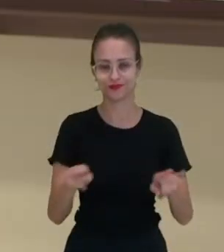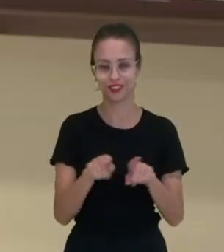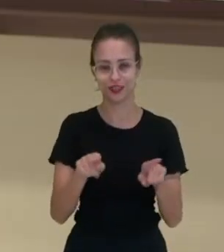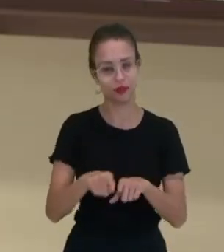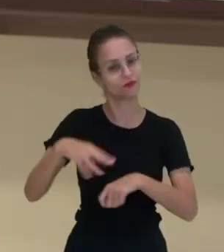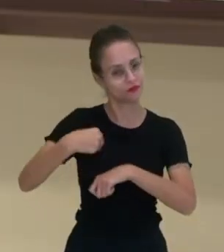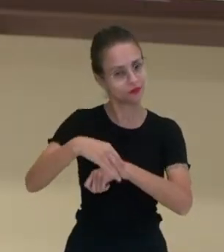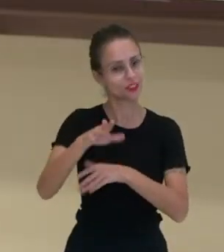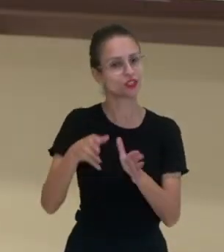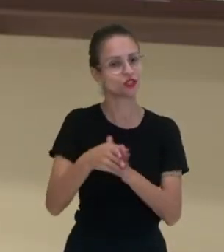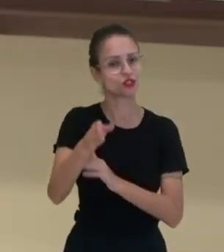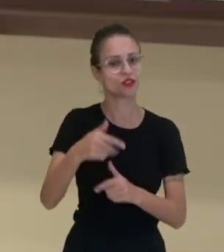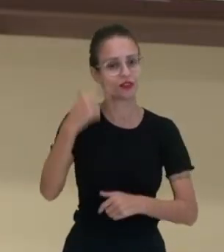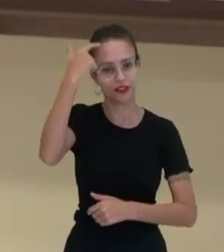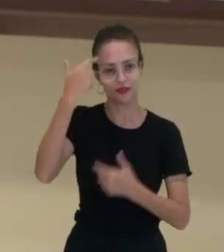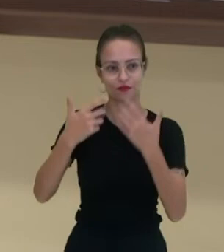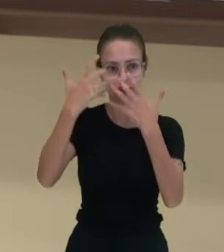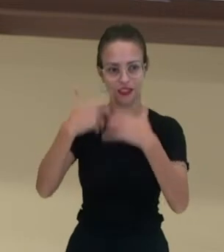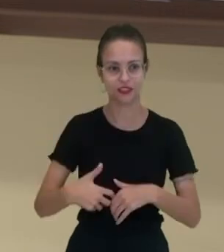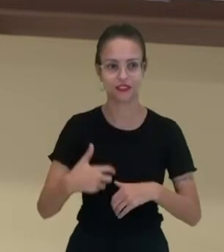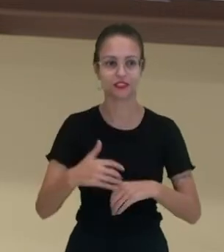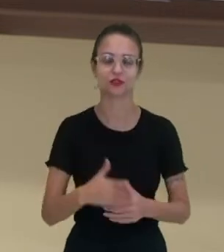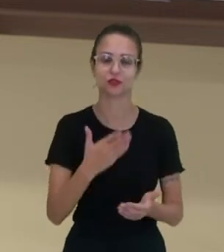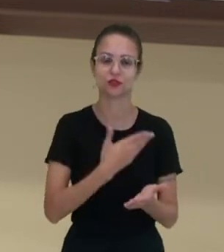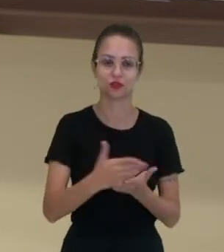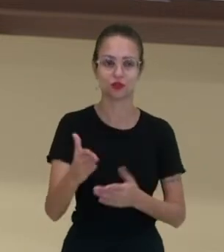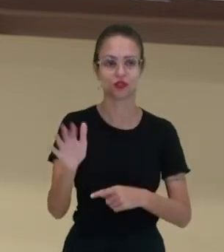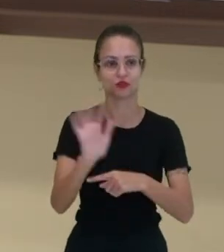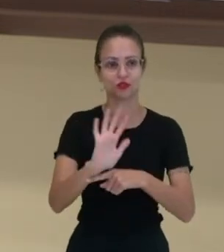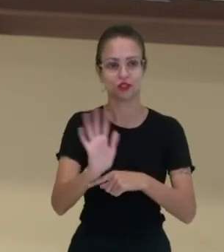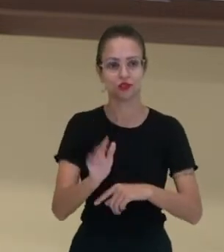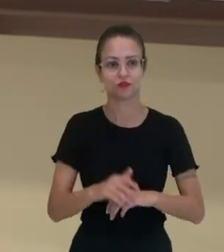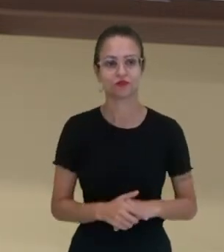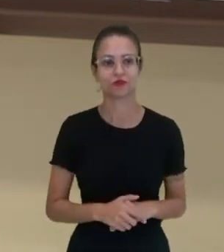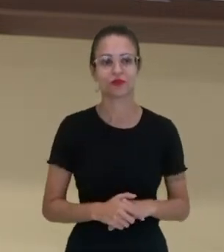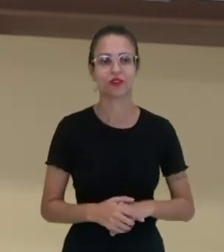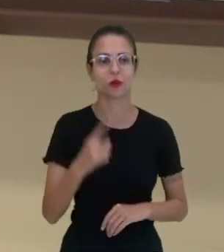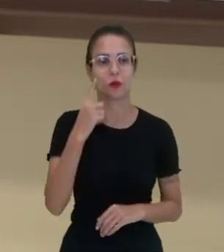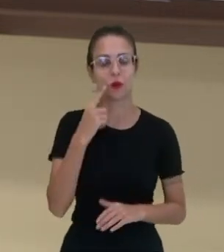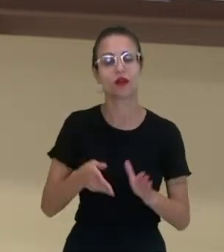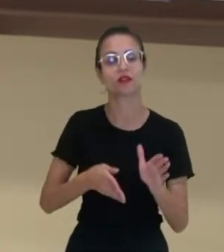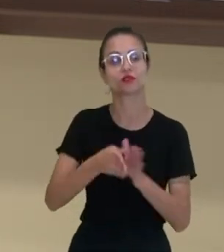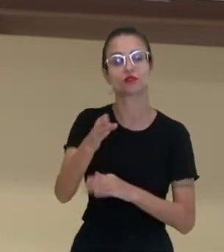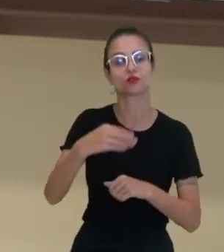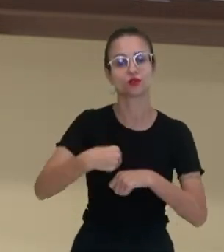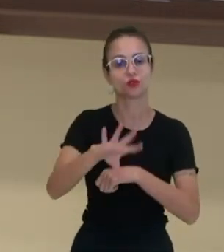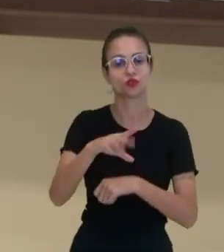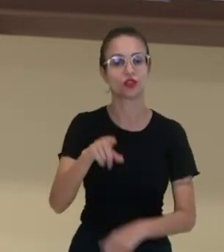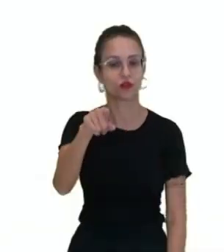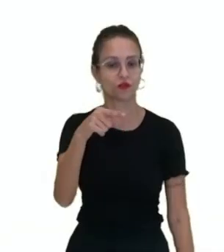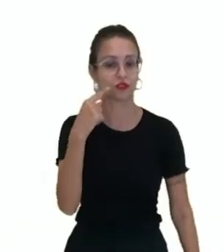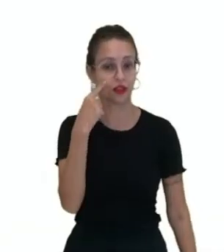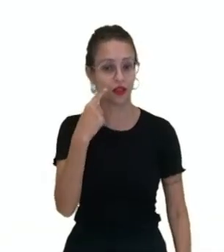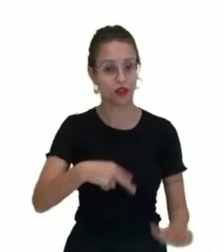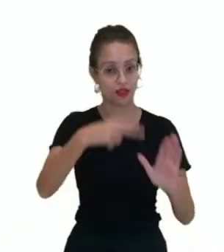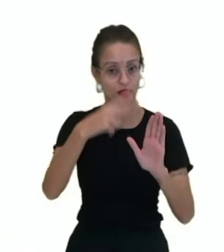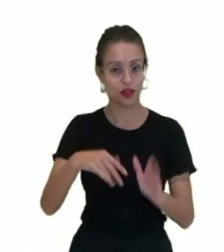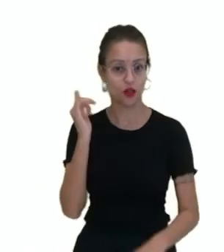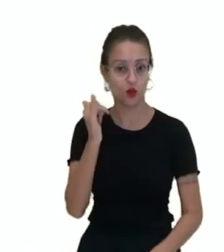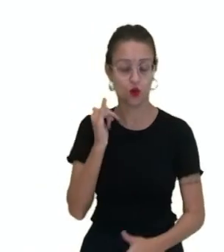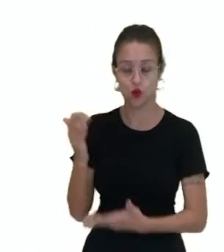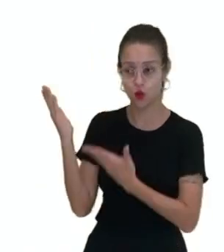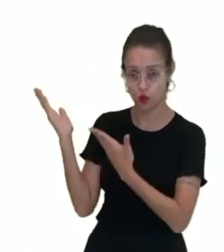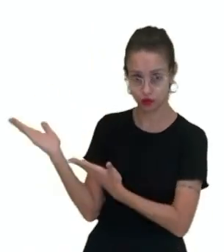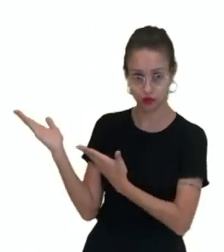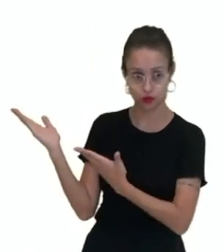fica essa reflexão já para o início, né? Desse vídeo. Então, a gente sugere a leitura do conto Nem Tudo o que o Seu Mestre